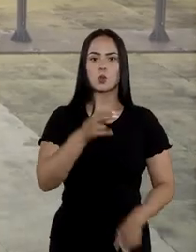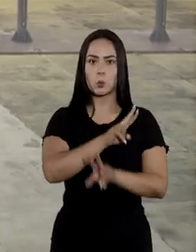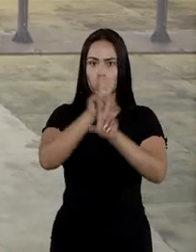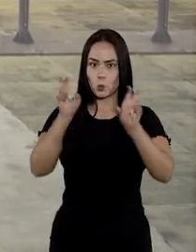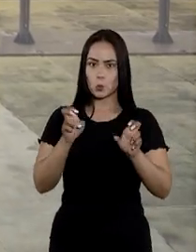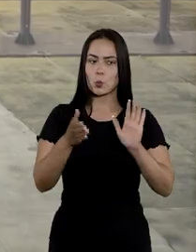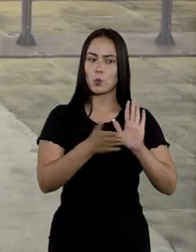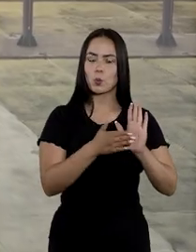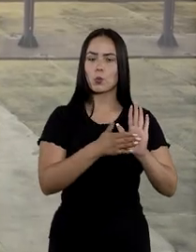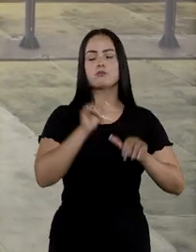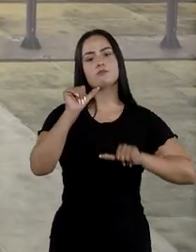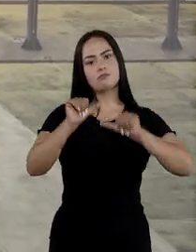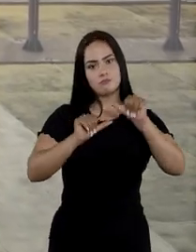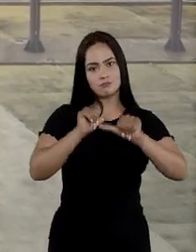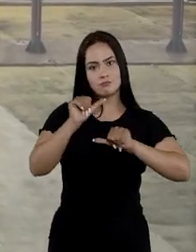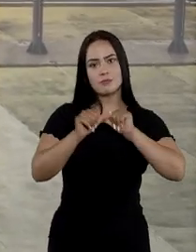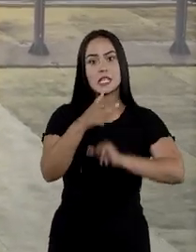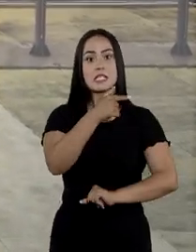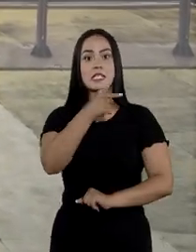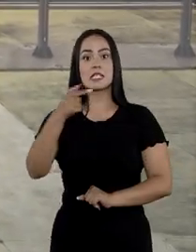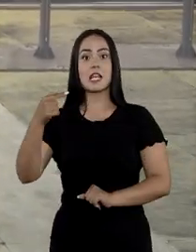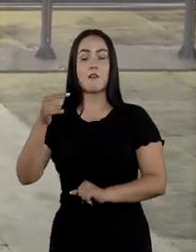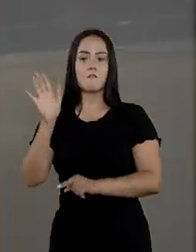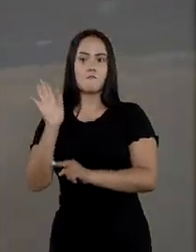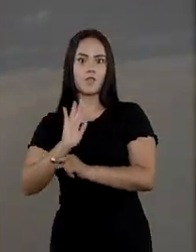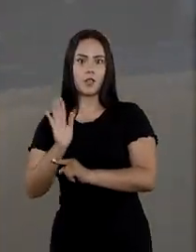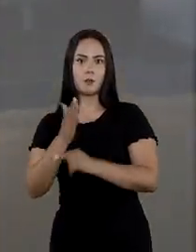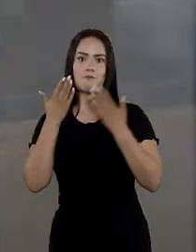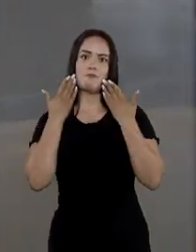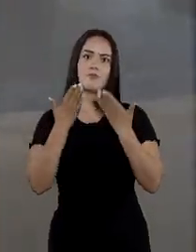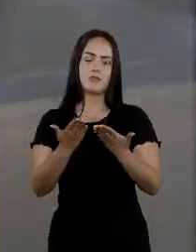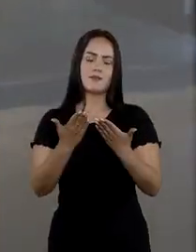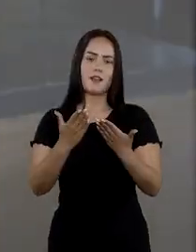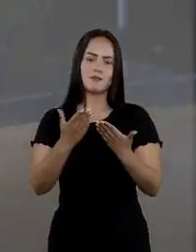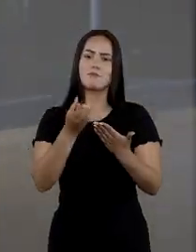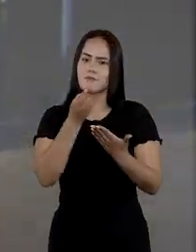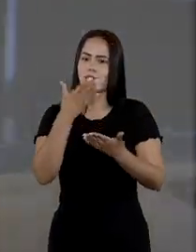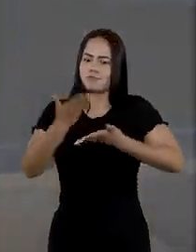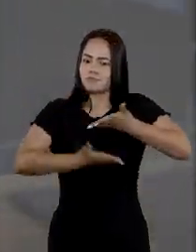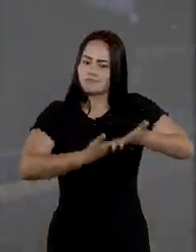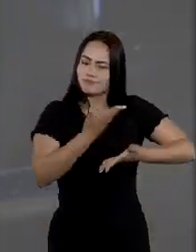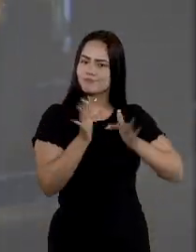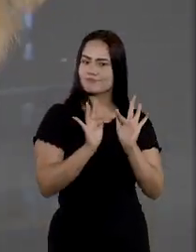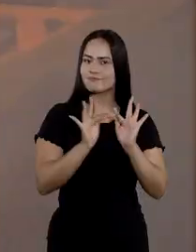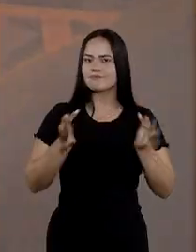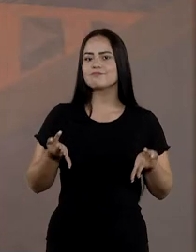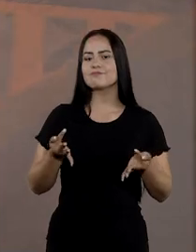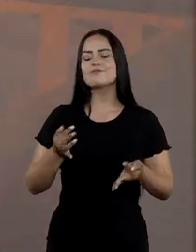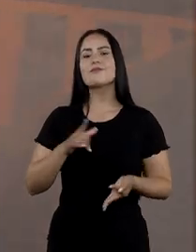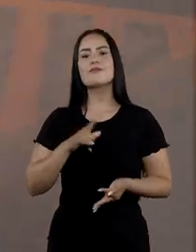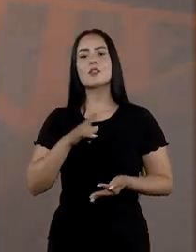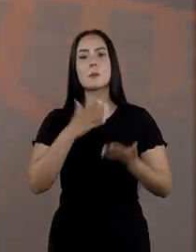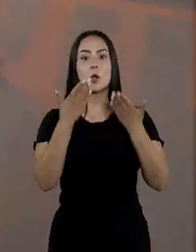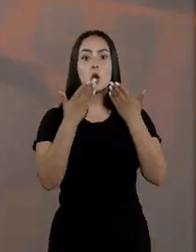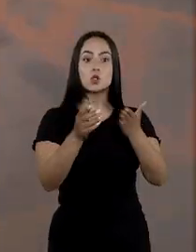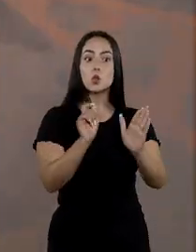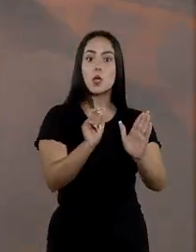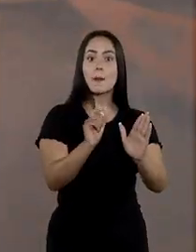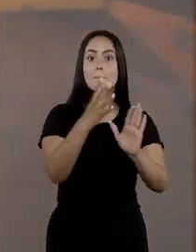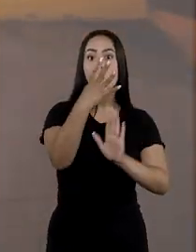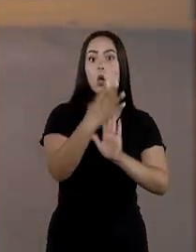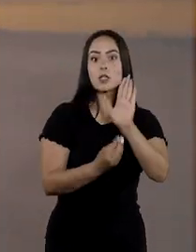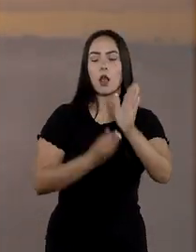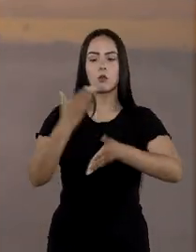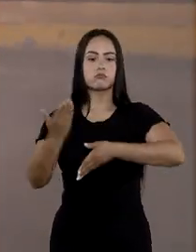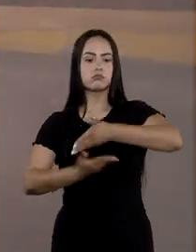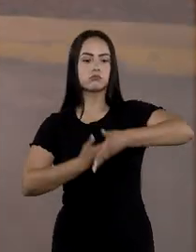o conteúdo da cartilha foi transformado em sete vídeos apresentados de forma bem didática. Neles, são demonstradas